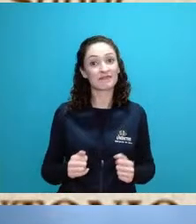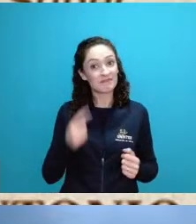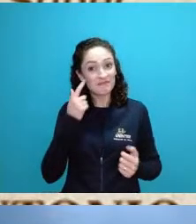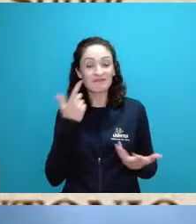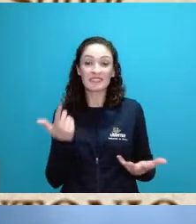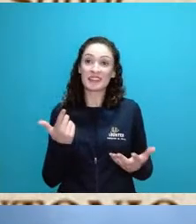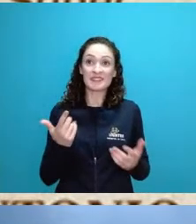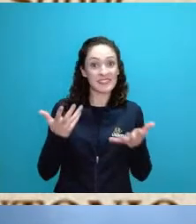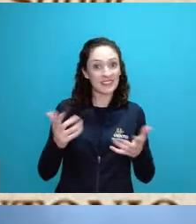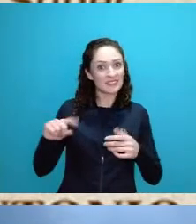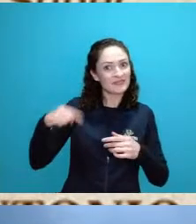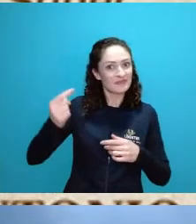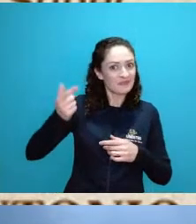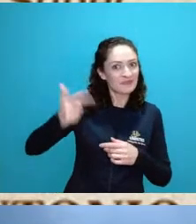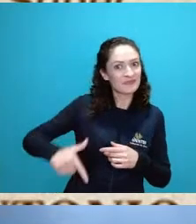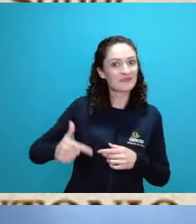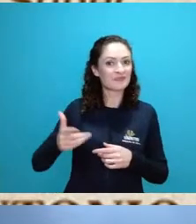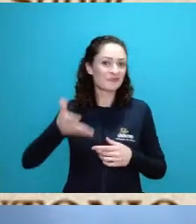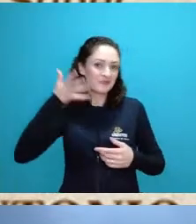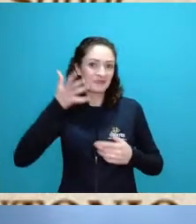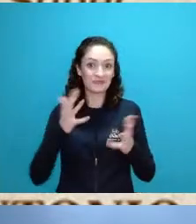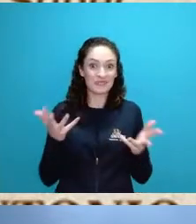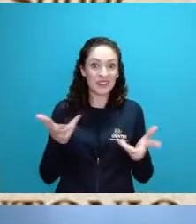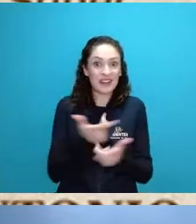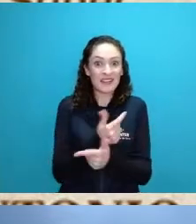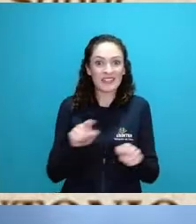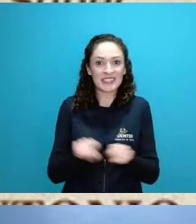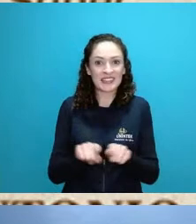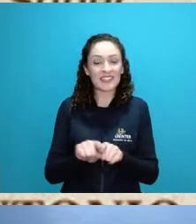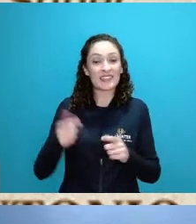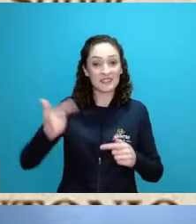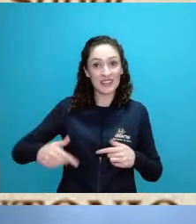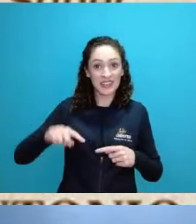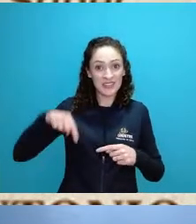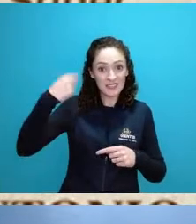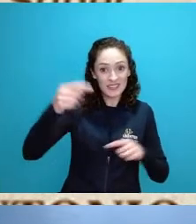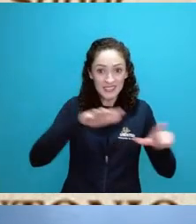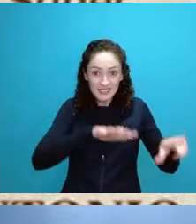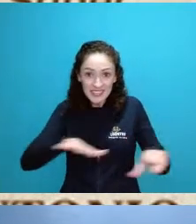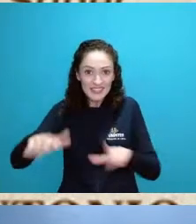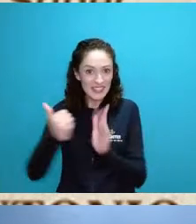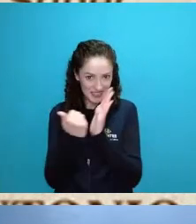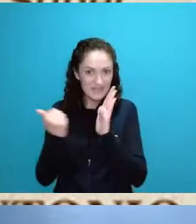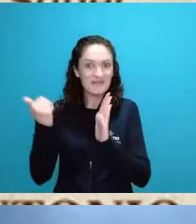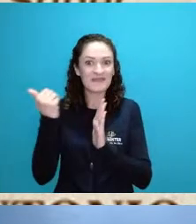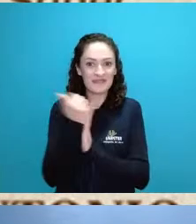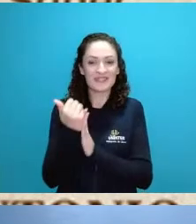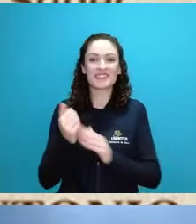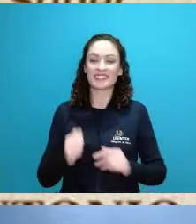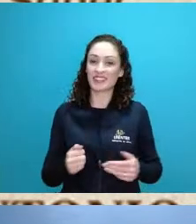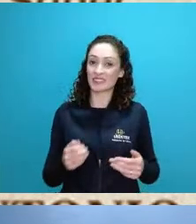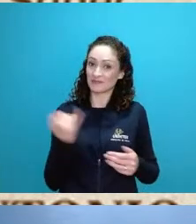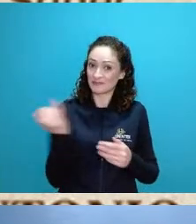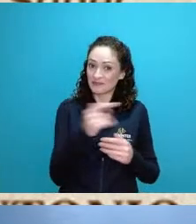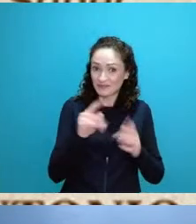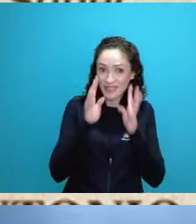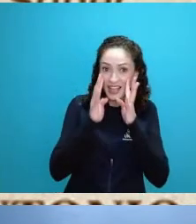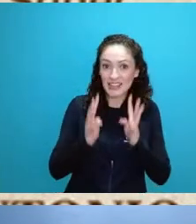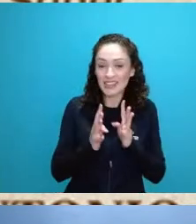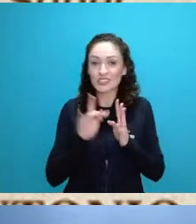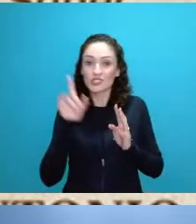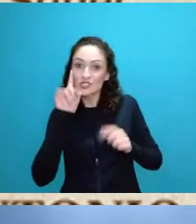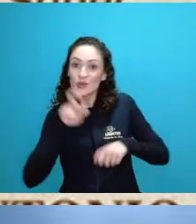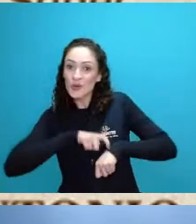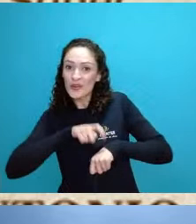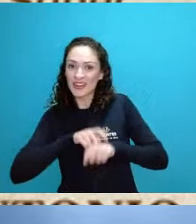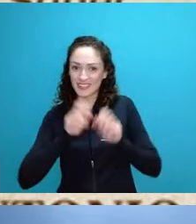maravilhosos como estes semana que vem temos mais eventos eu acho que fiquem atentos ao cronograma da área e eu acho que esses